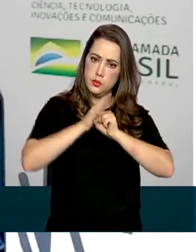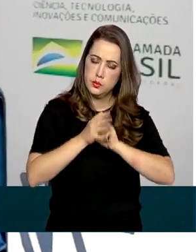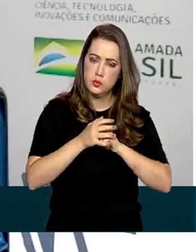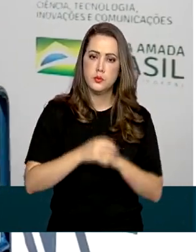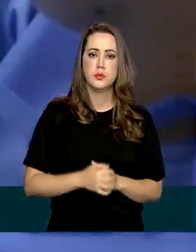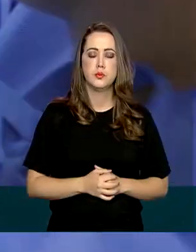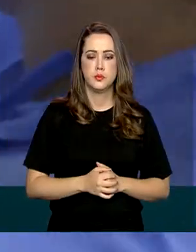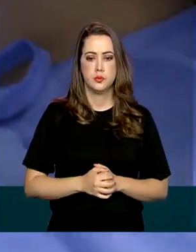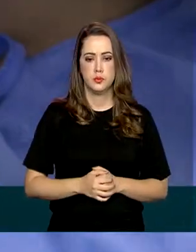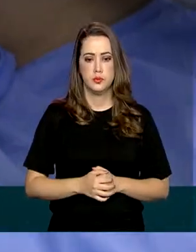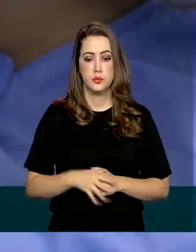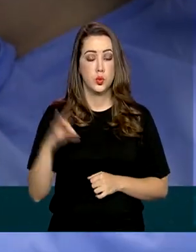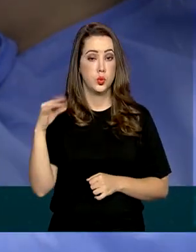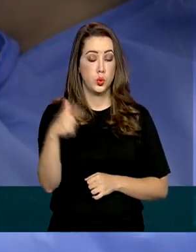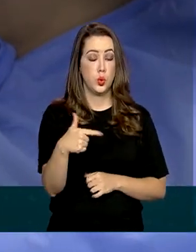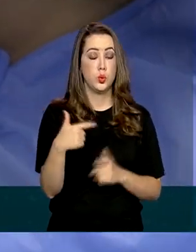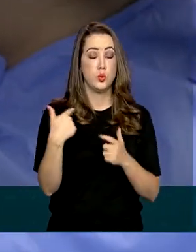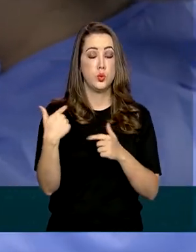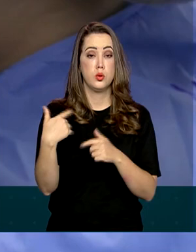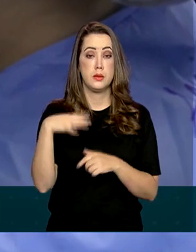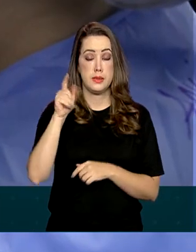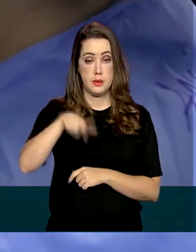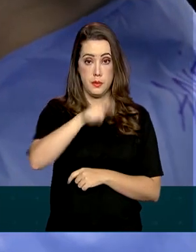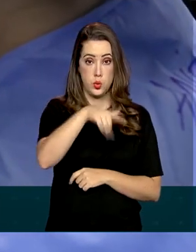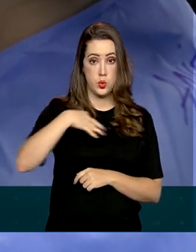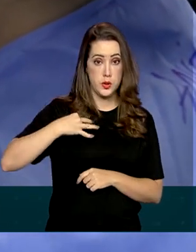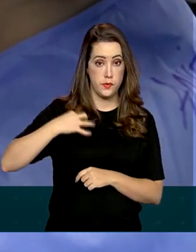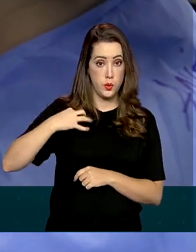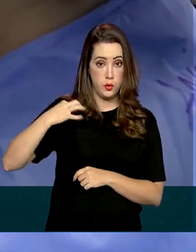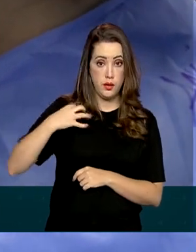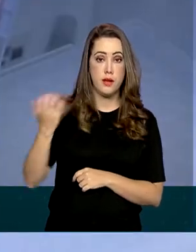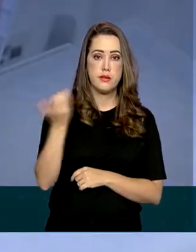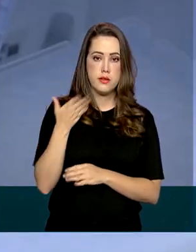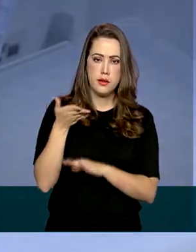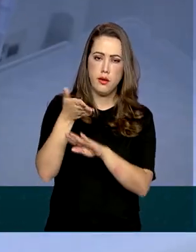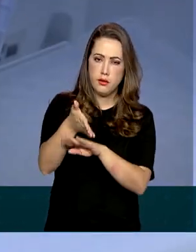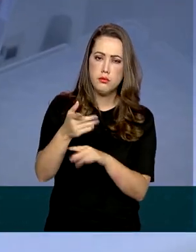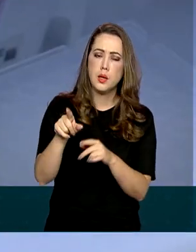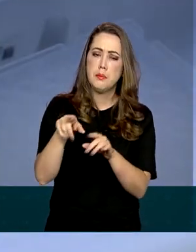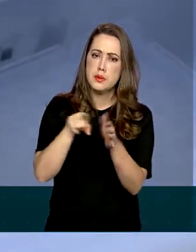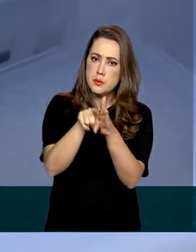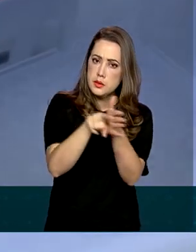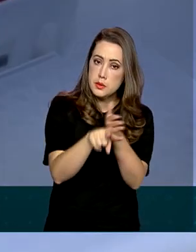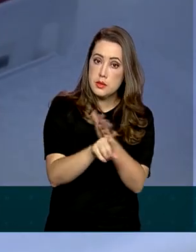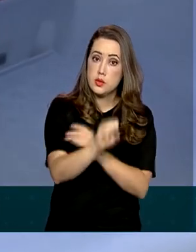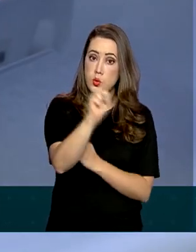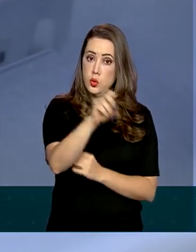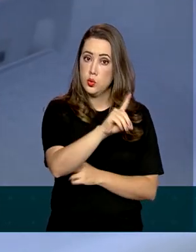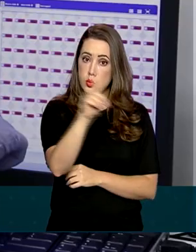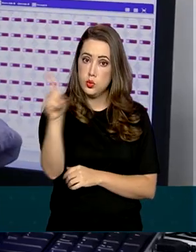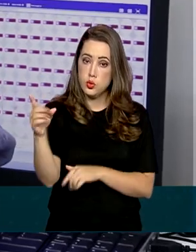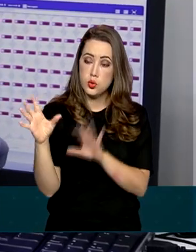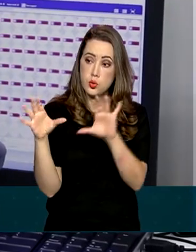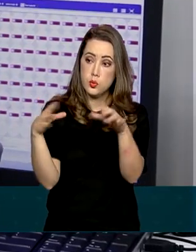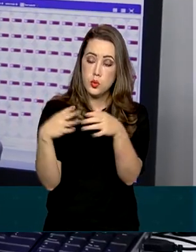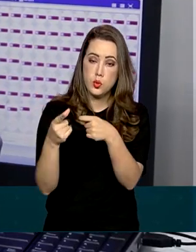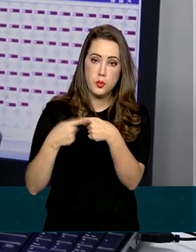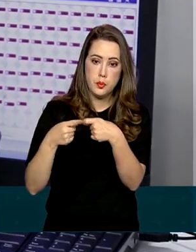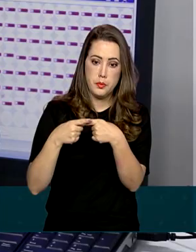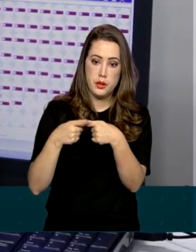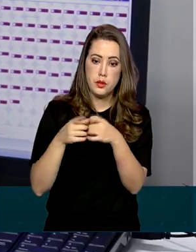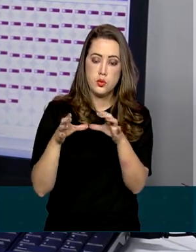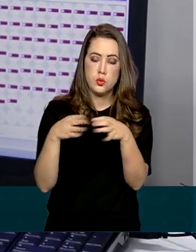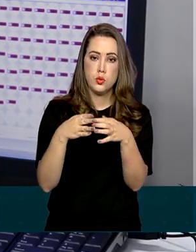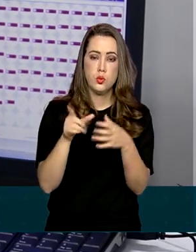pelo coronavírus. Todos os voluntários que participarem do estudo clínico serão acompanhados durante oito dias por equipes médicas do Hospital de